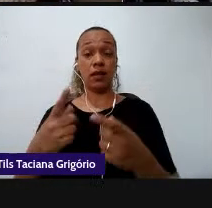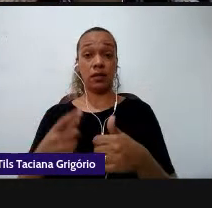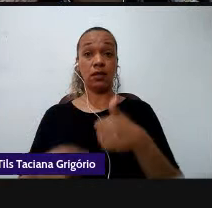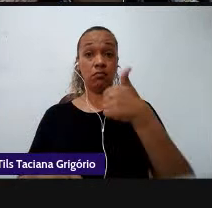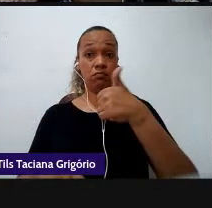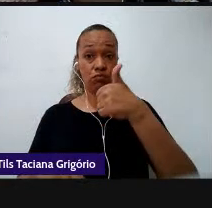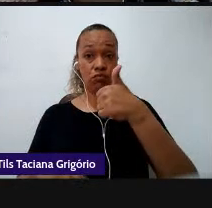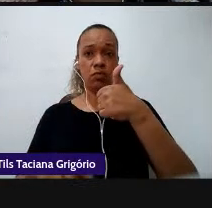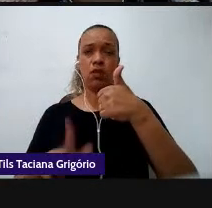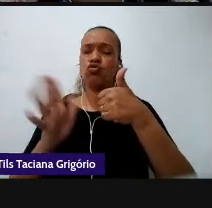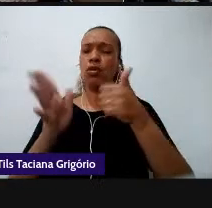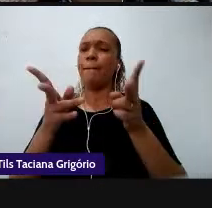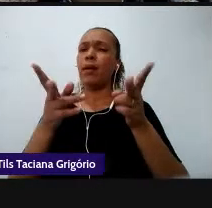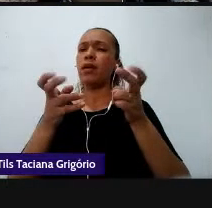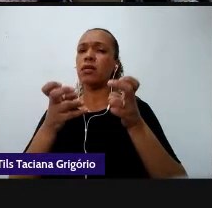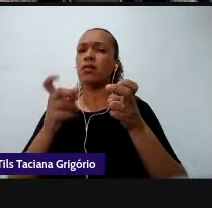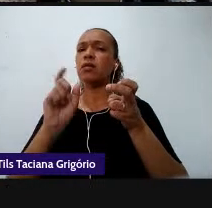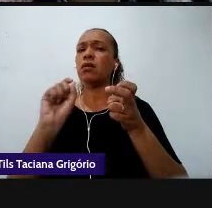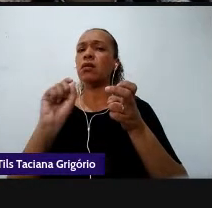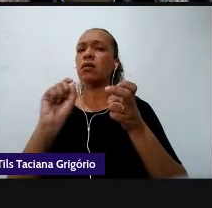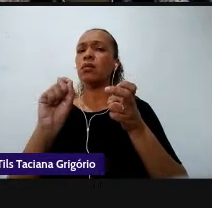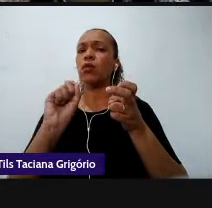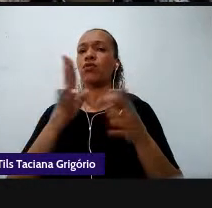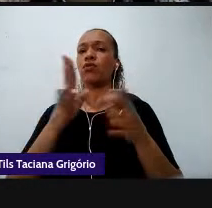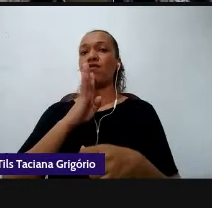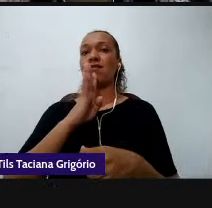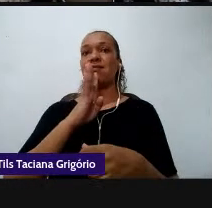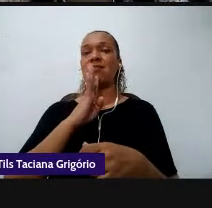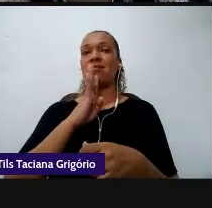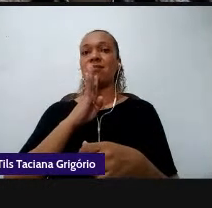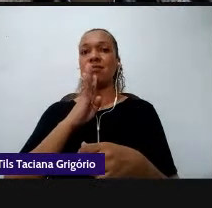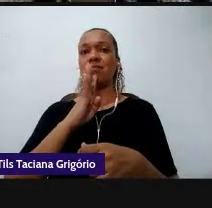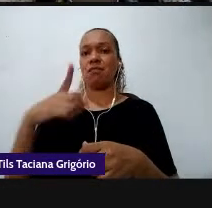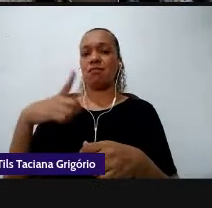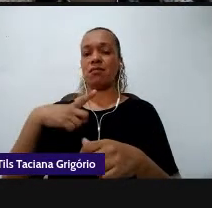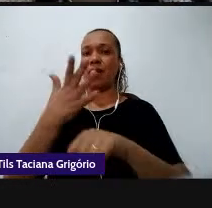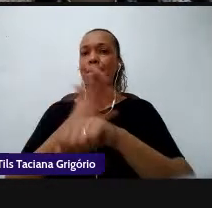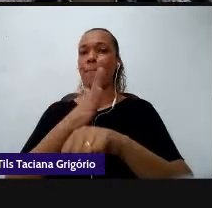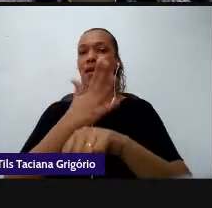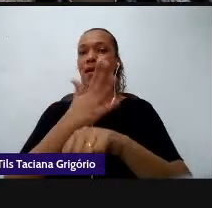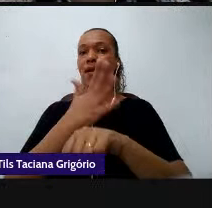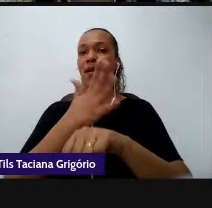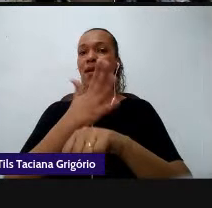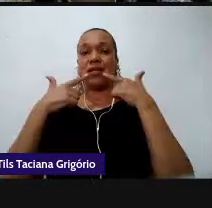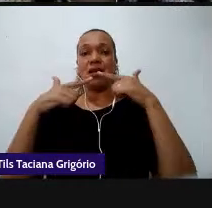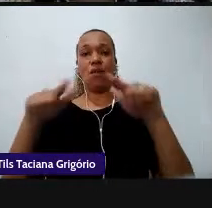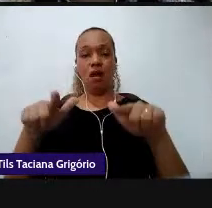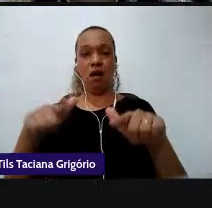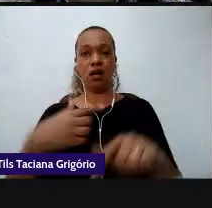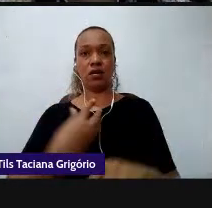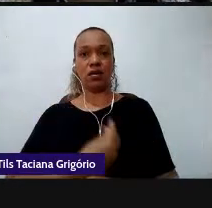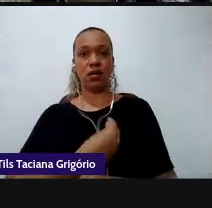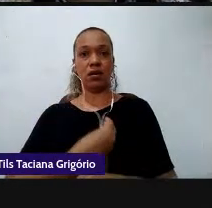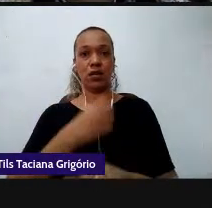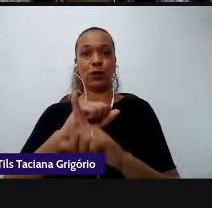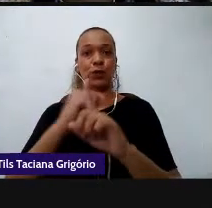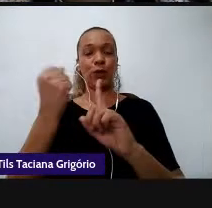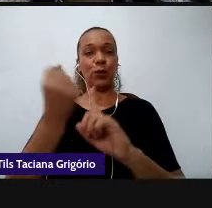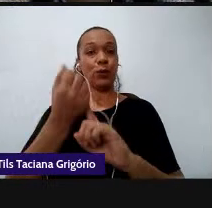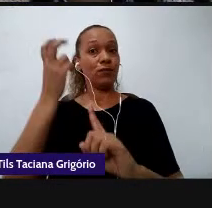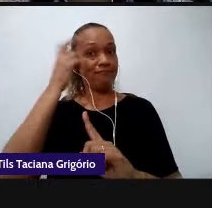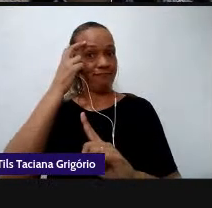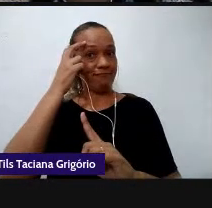já percebe uma mobilização de conhecimentos que partem das práticas de linguagem e dessa realidade sociocultural então aqui eu já tenho